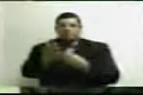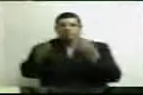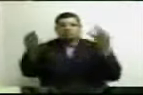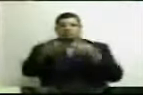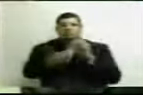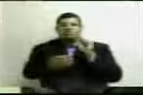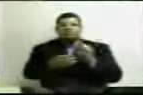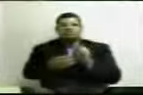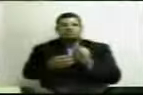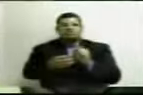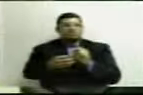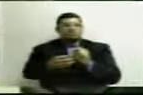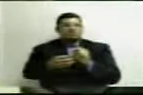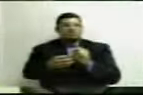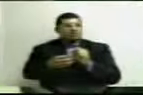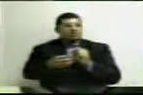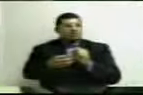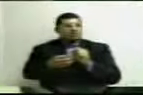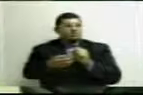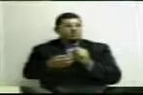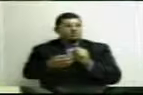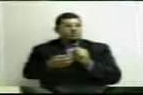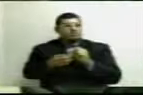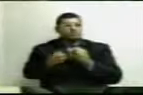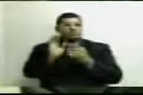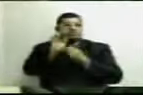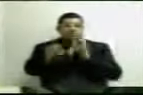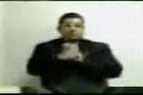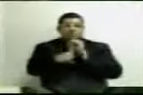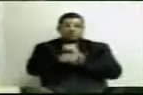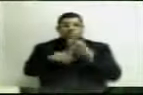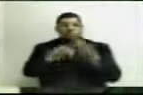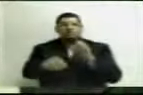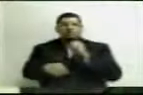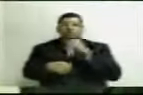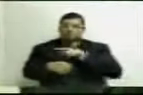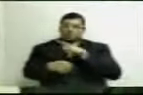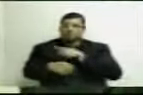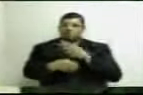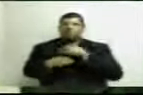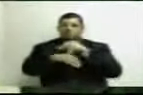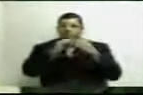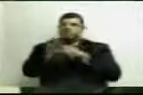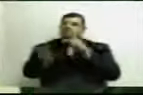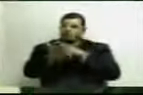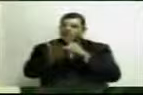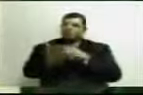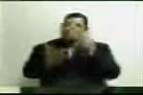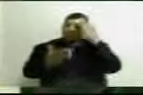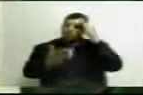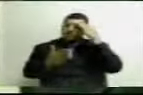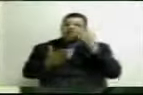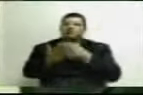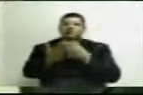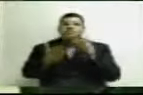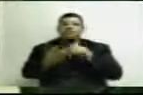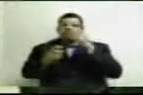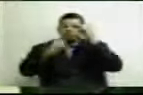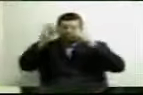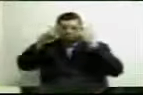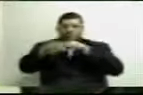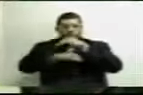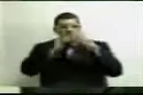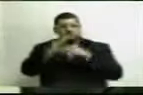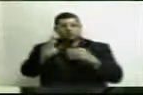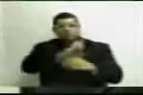certamente, naquilo que eles aguardam e que eles esperam. Portanto, vossa excelência tem toda razão, essa preocupação tem que